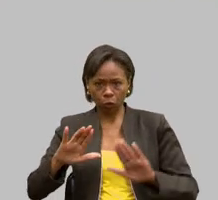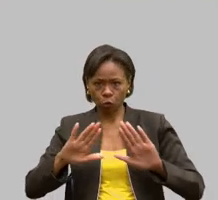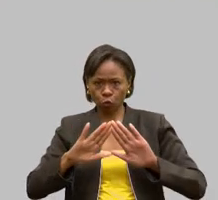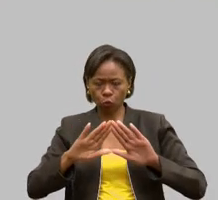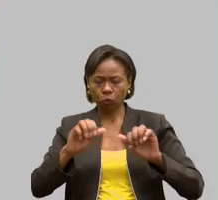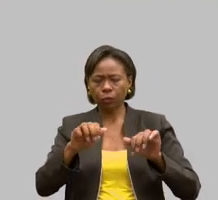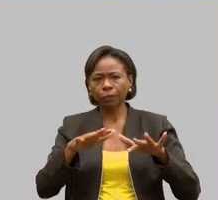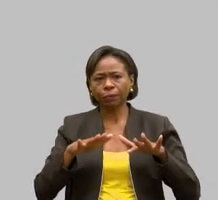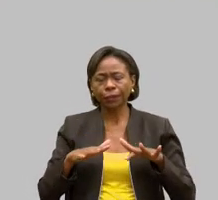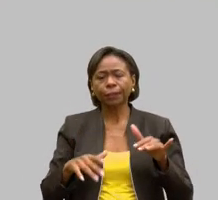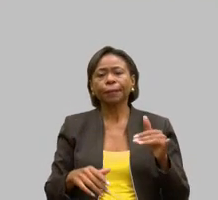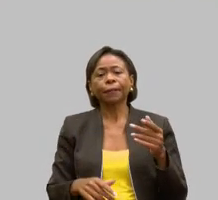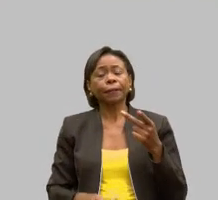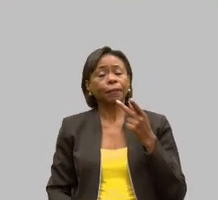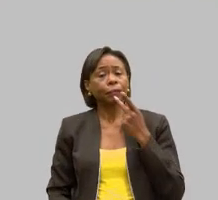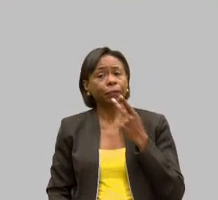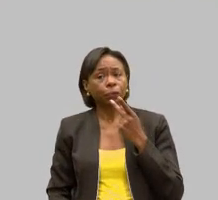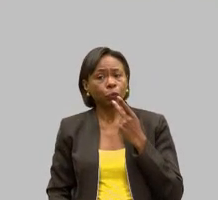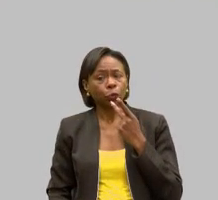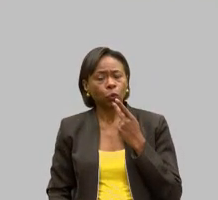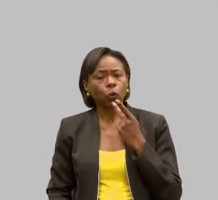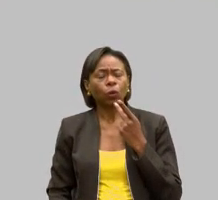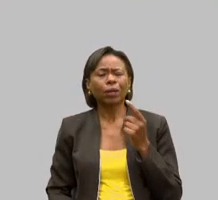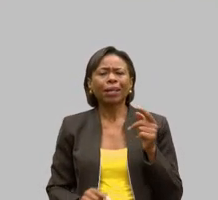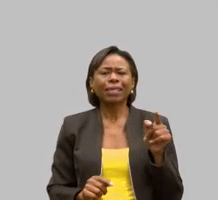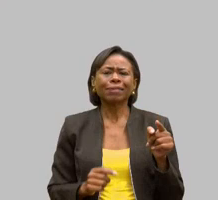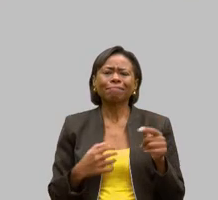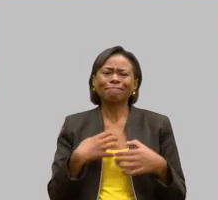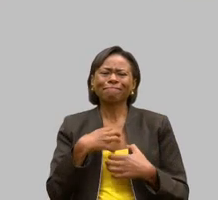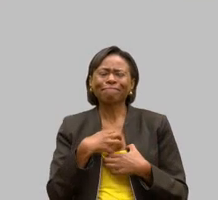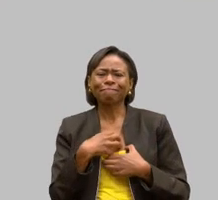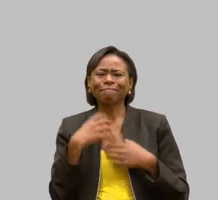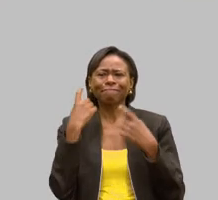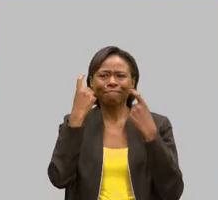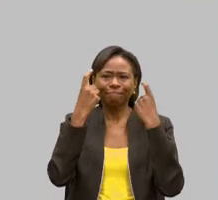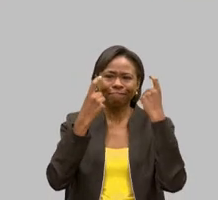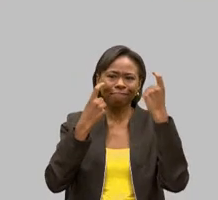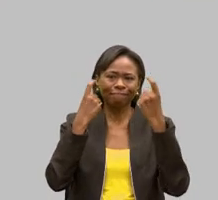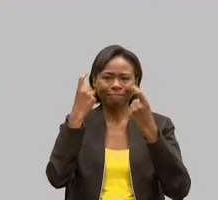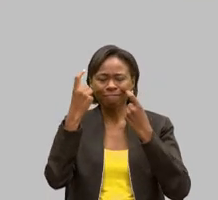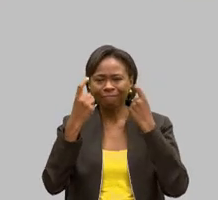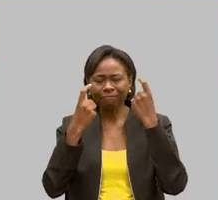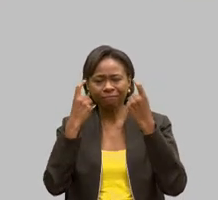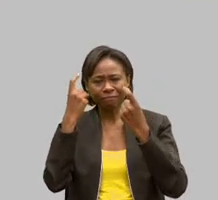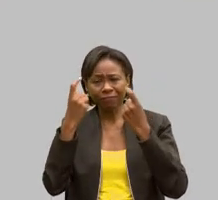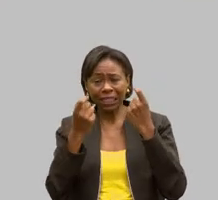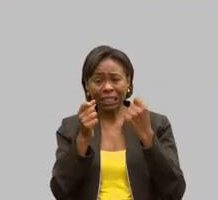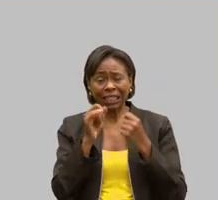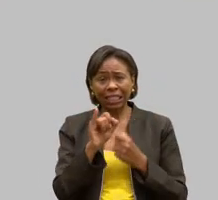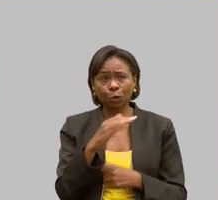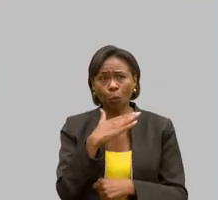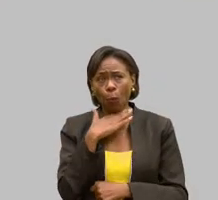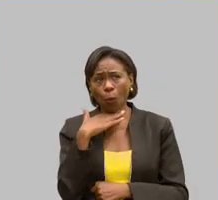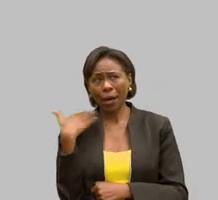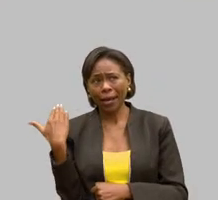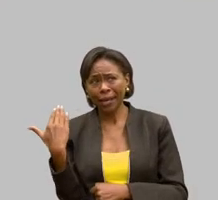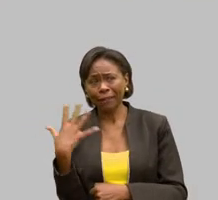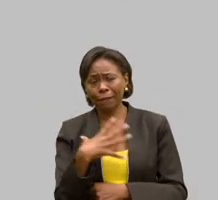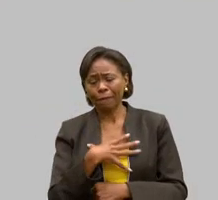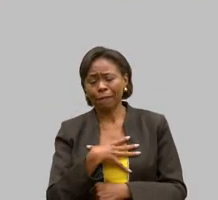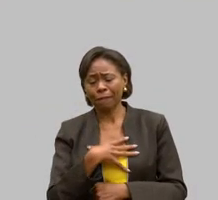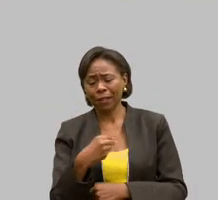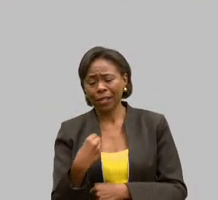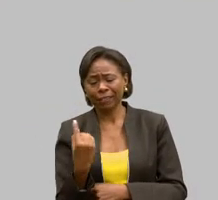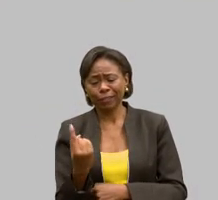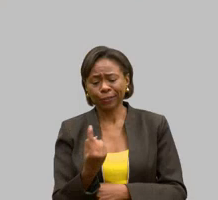disse que ficava muito preocupada e, se ela partisse e deixasse a filha dela aqui, o que seria?